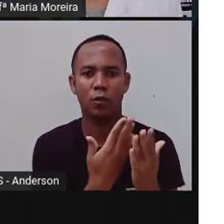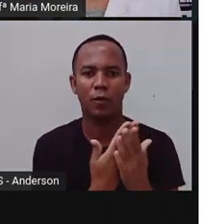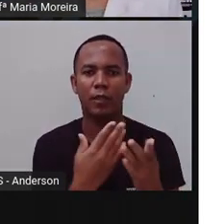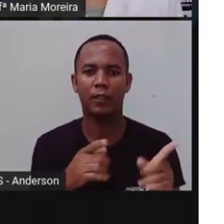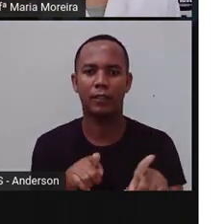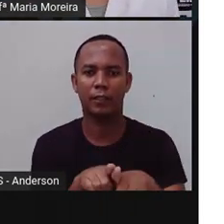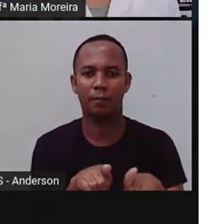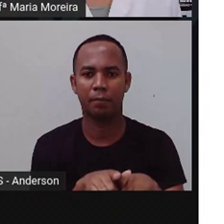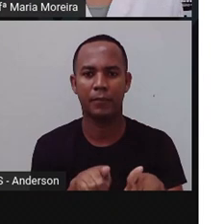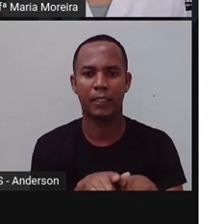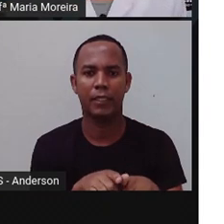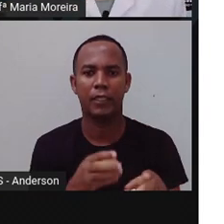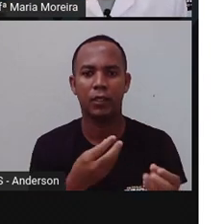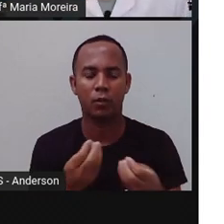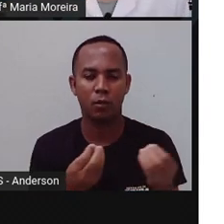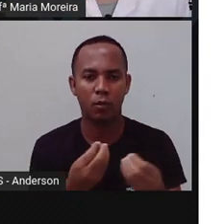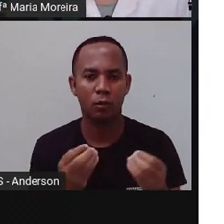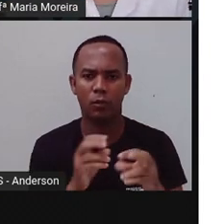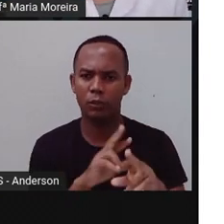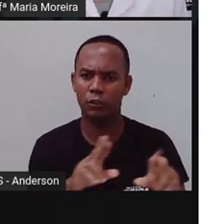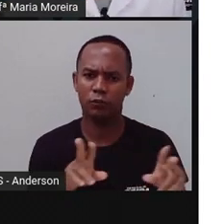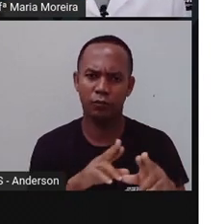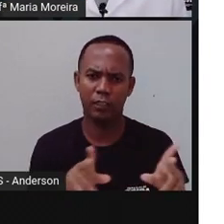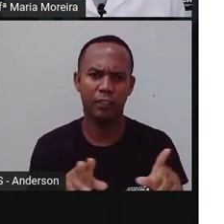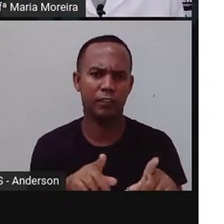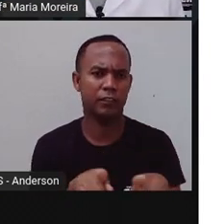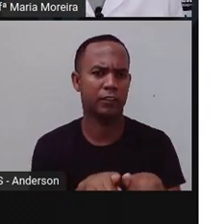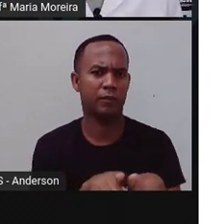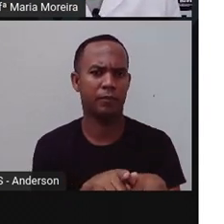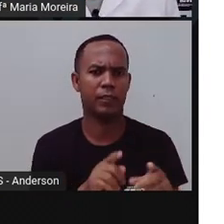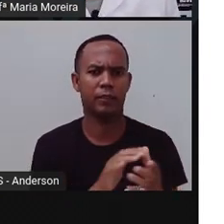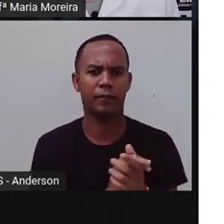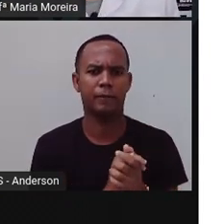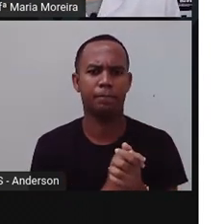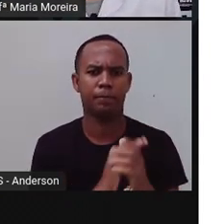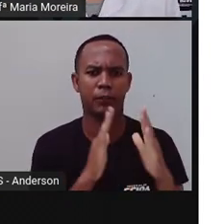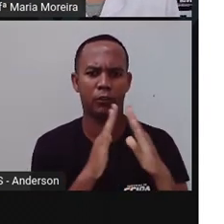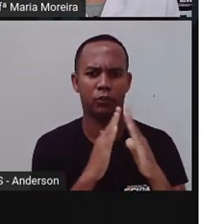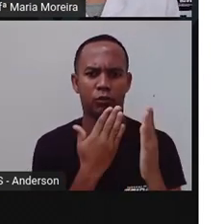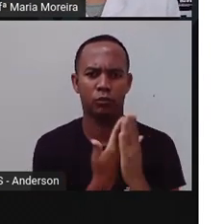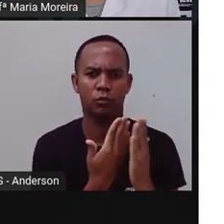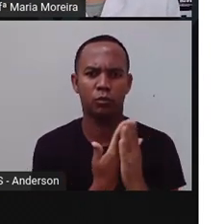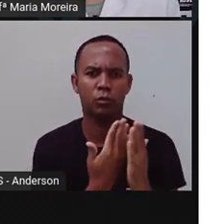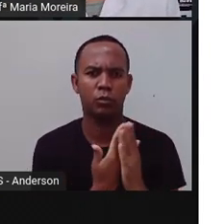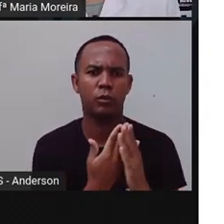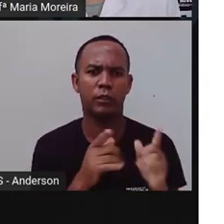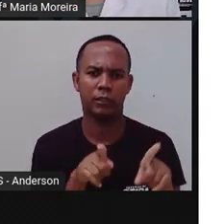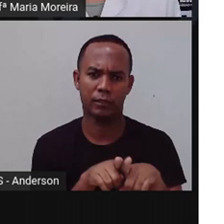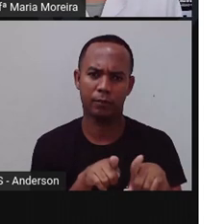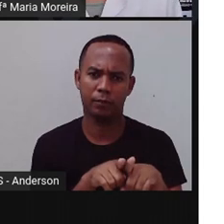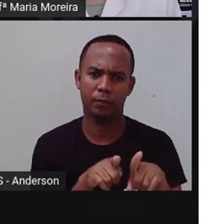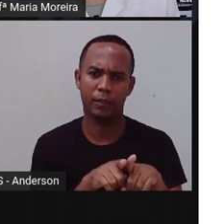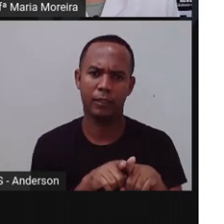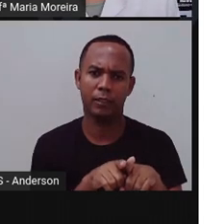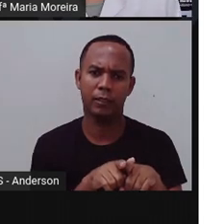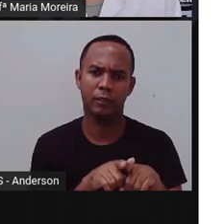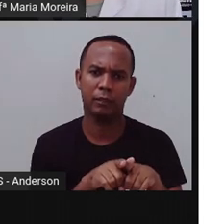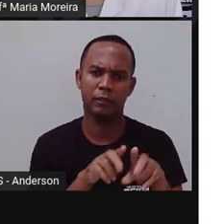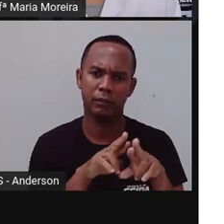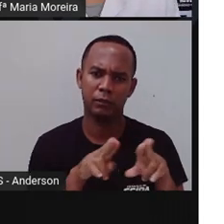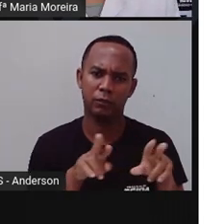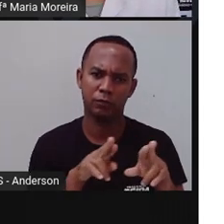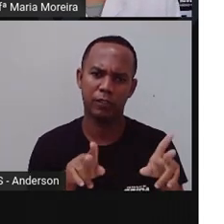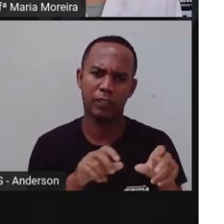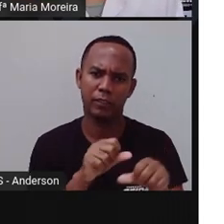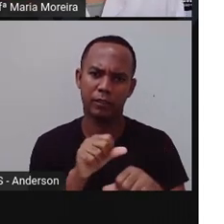muito diferente para vocês, para mim, para a Anderson. Então, a escola mudou um pouco nesse momento aí. Por